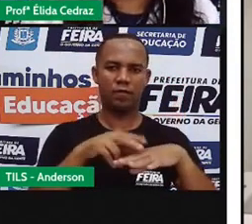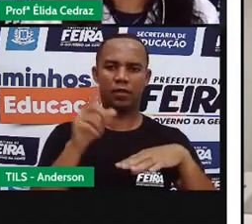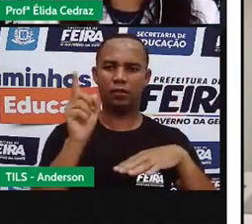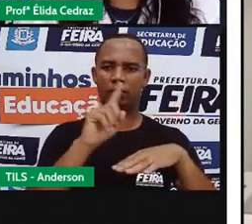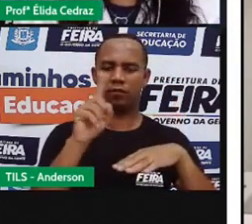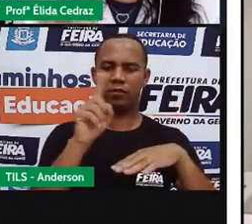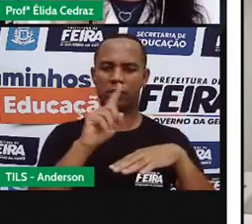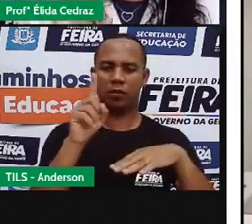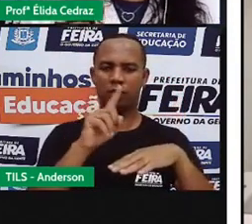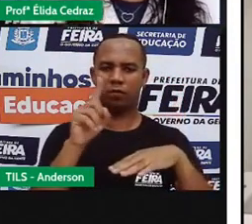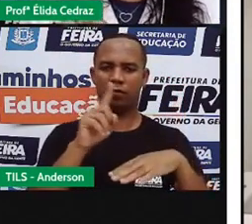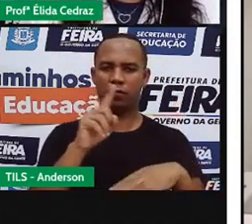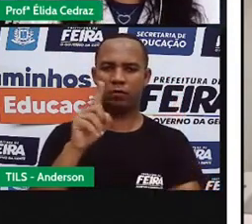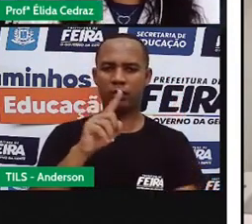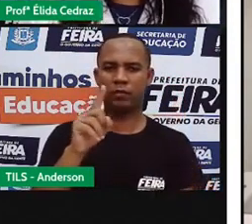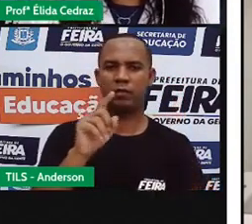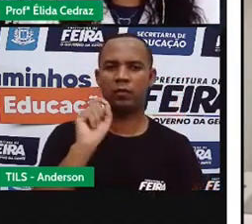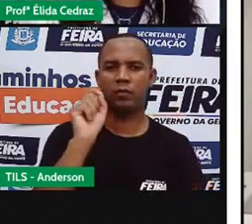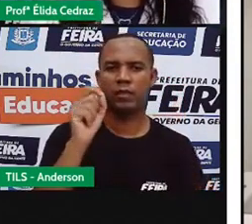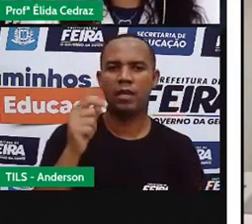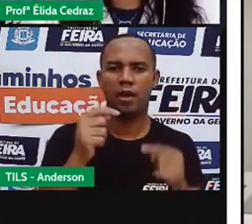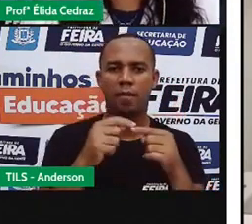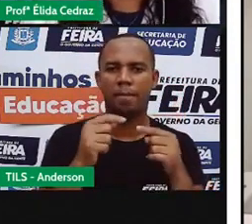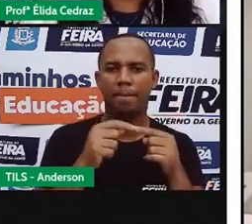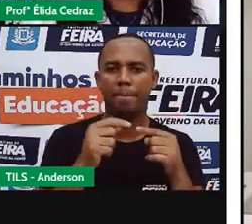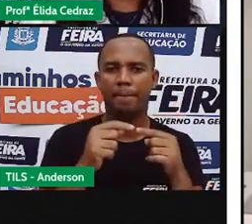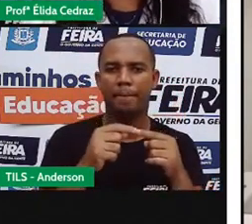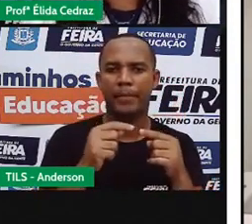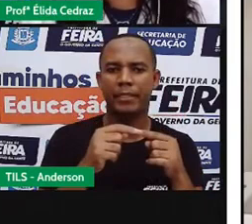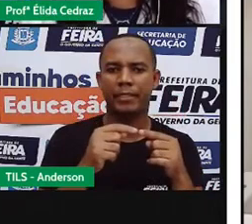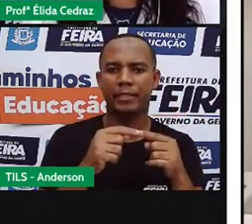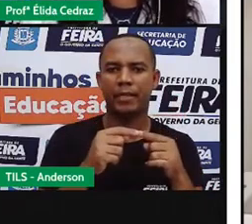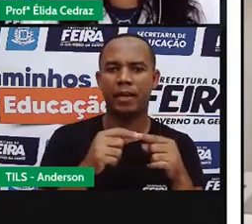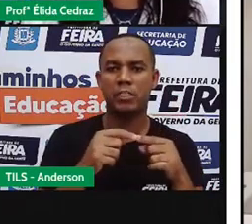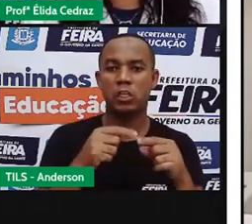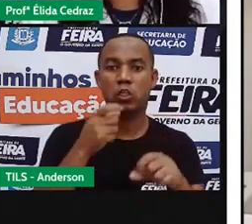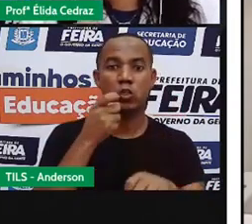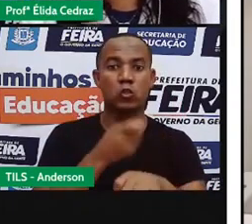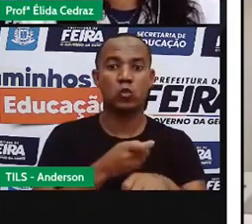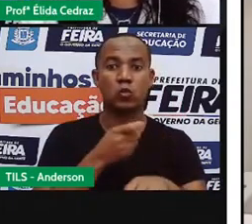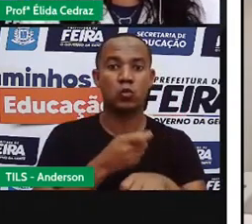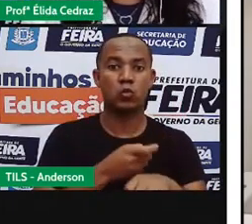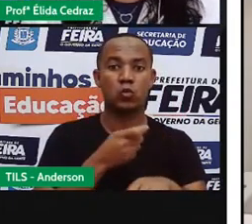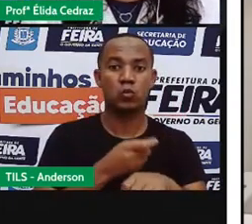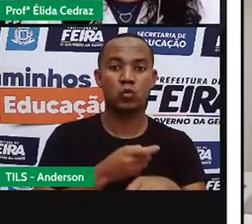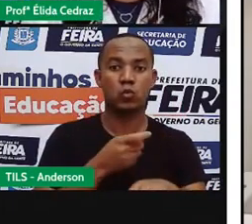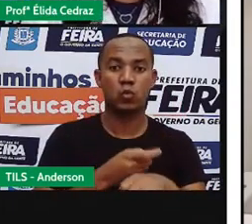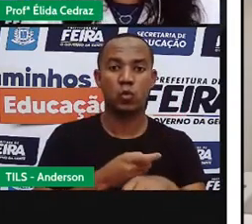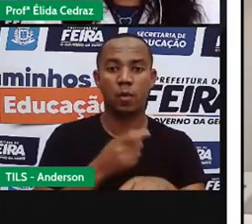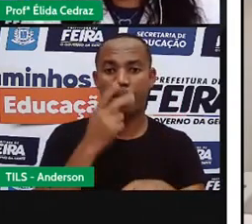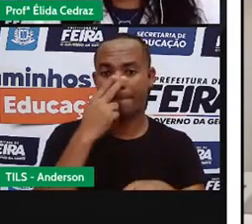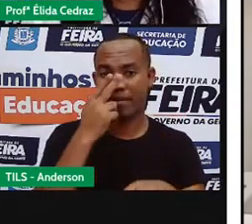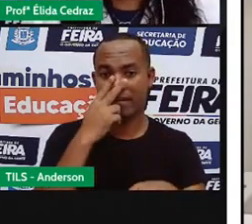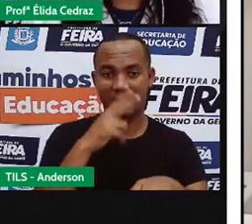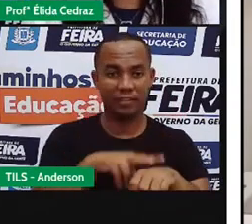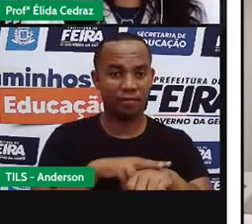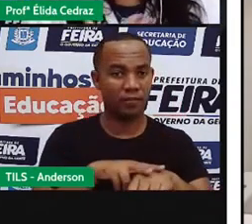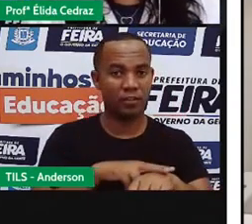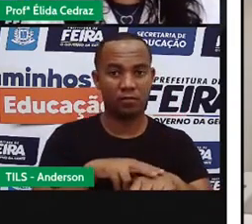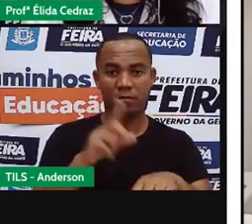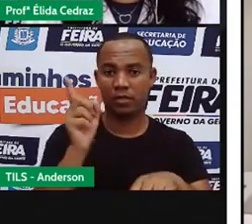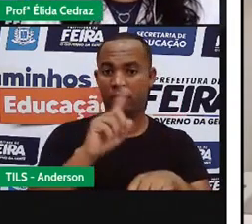é vidro, não. Ele é um plástico super resistente. Muito parecido com o vidro.